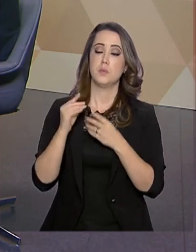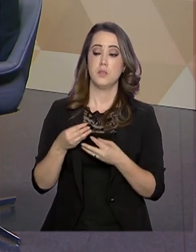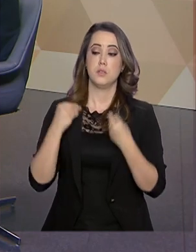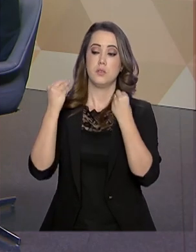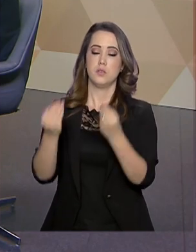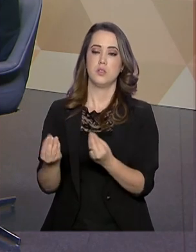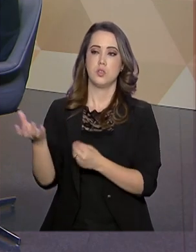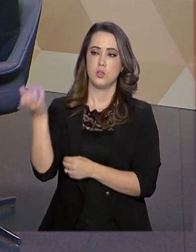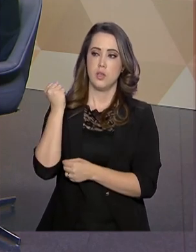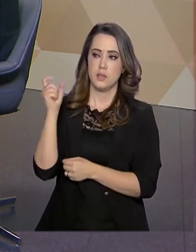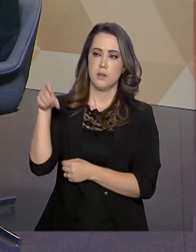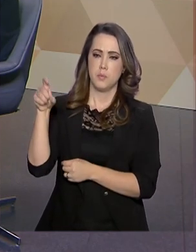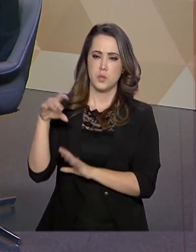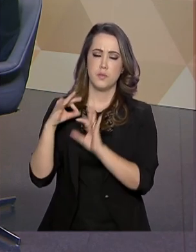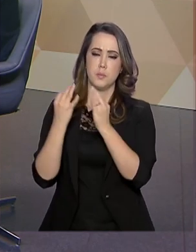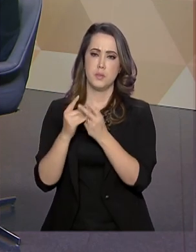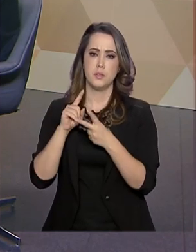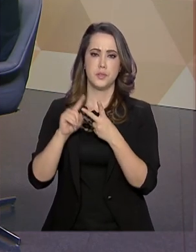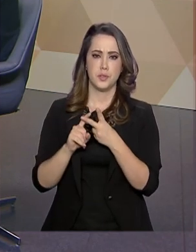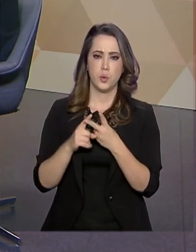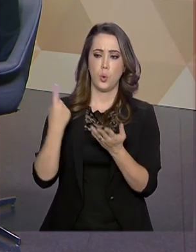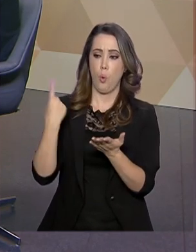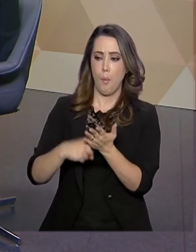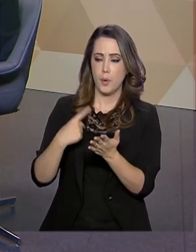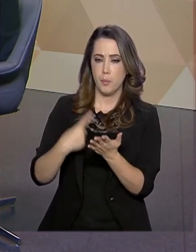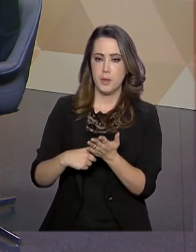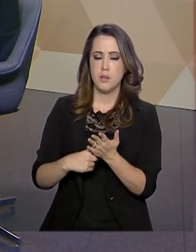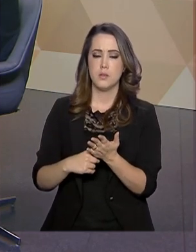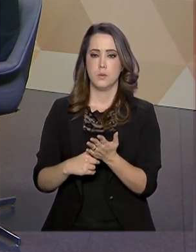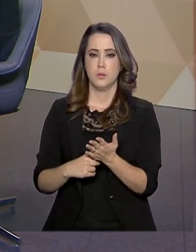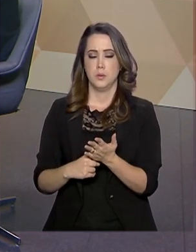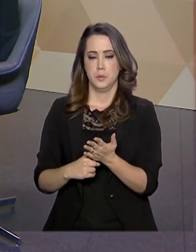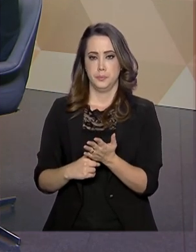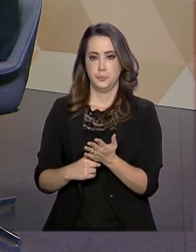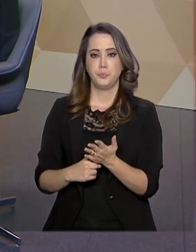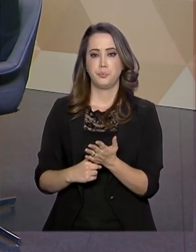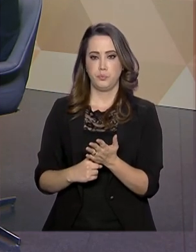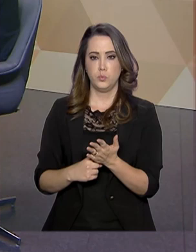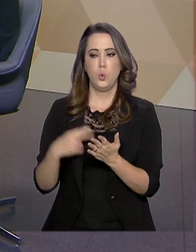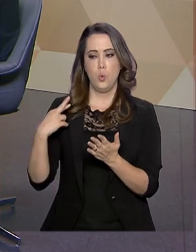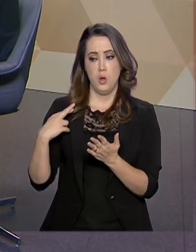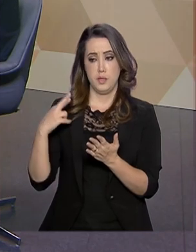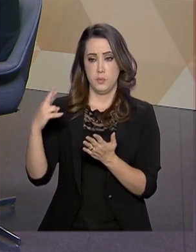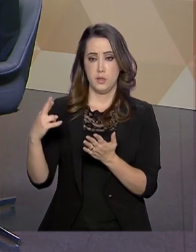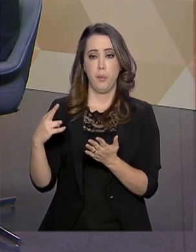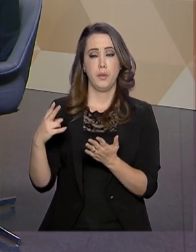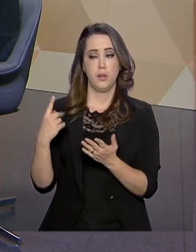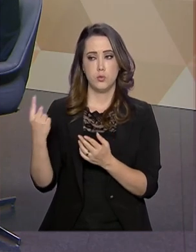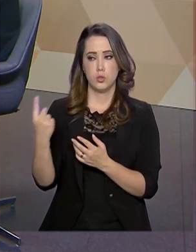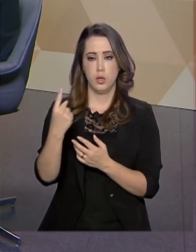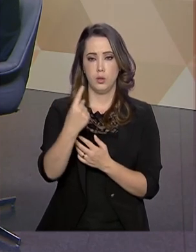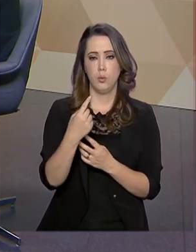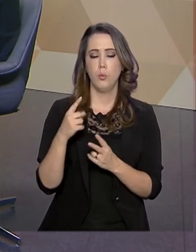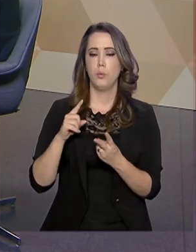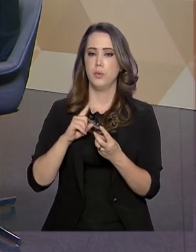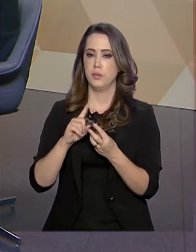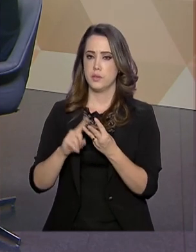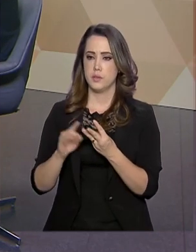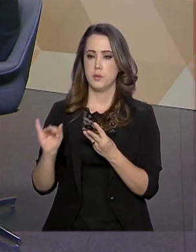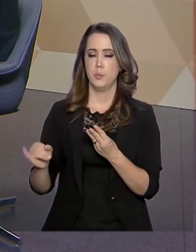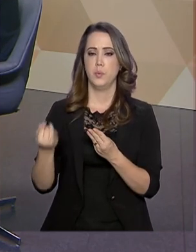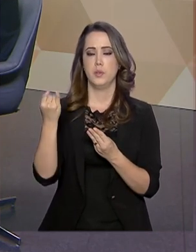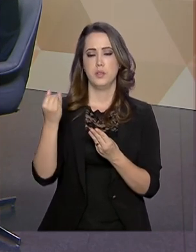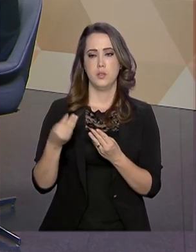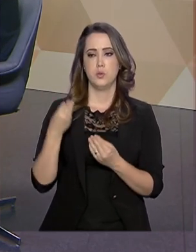garantia de que recebe. Segundo, é uma garantia de que elas cumprirão e cumprem a risca, o seu compromisso. E terceiro, a oportunidade de